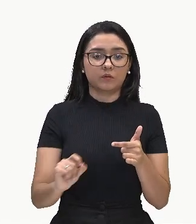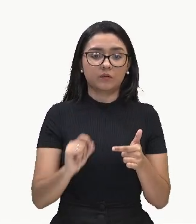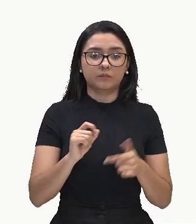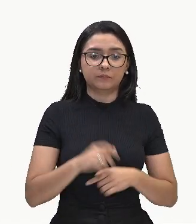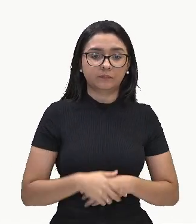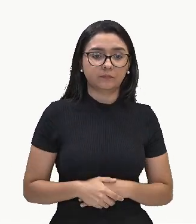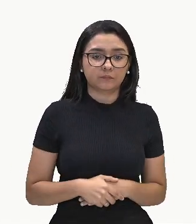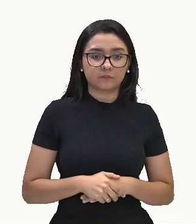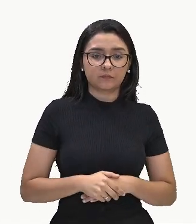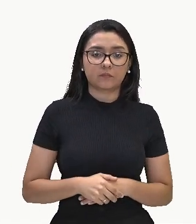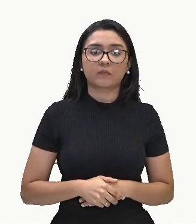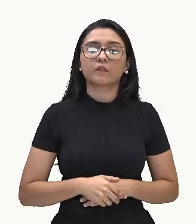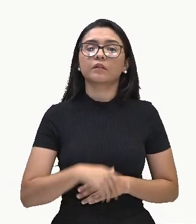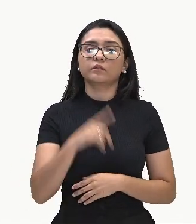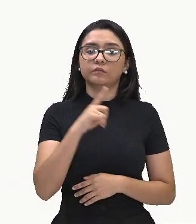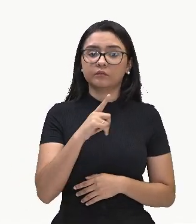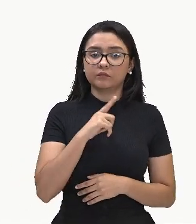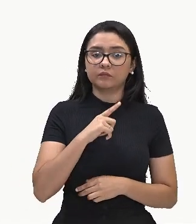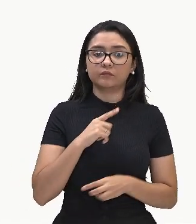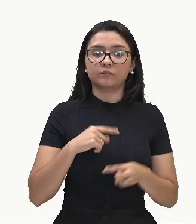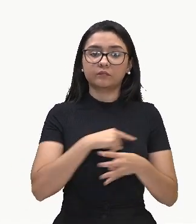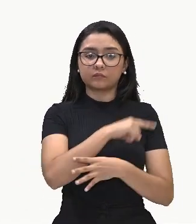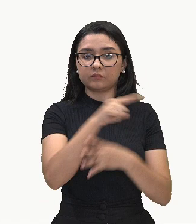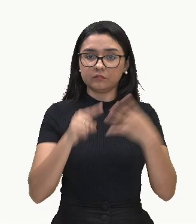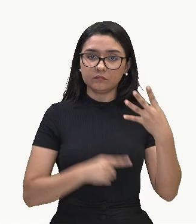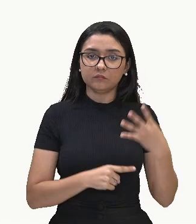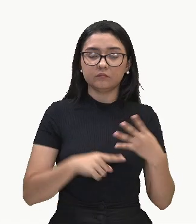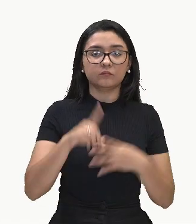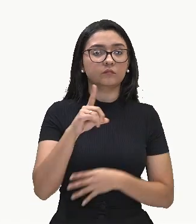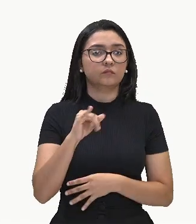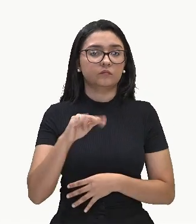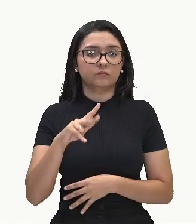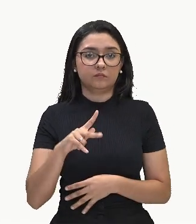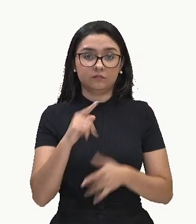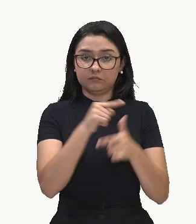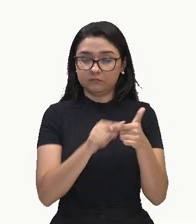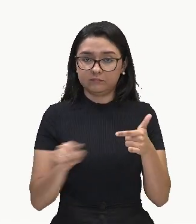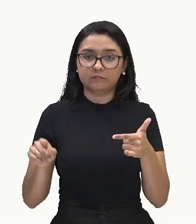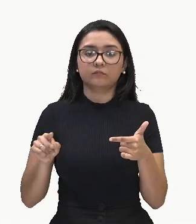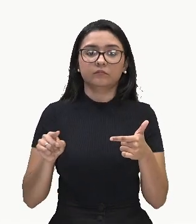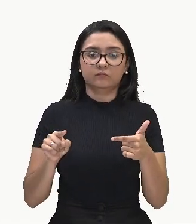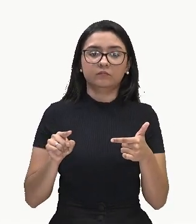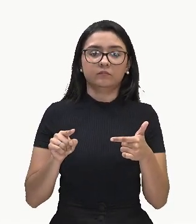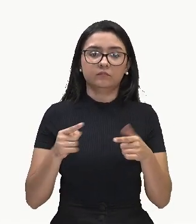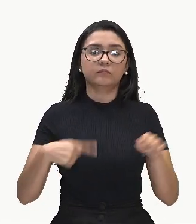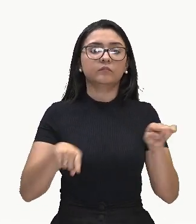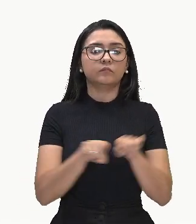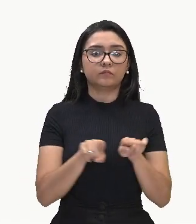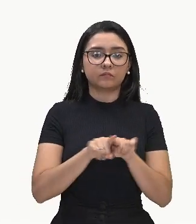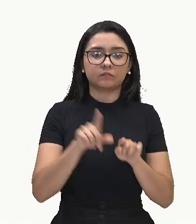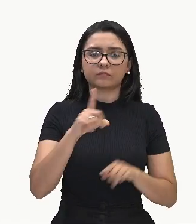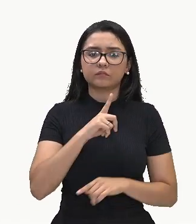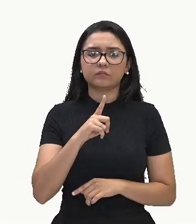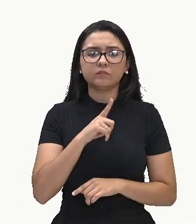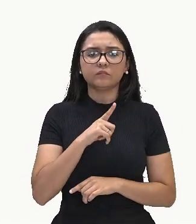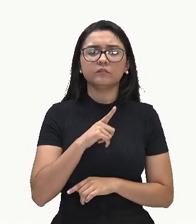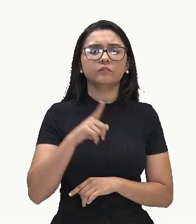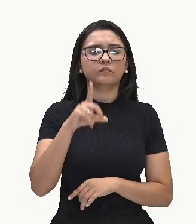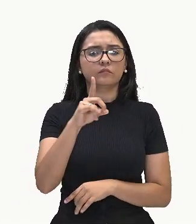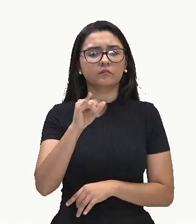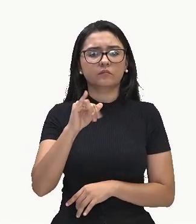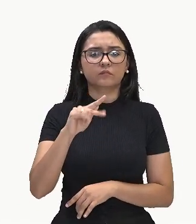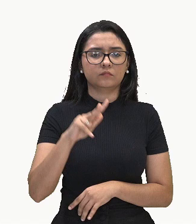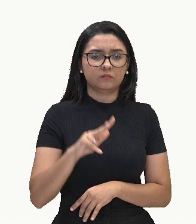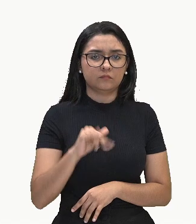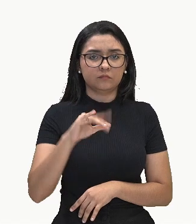nosso dividendo, nós temos o nosso divisor, aqui o nosso